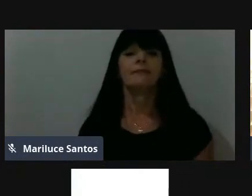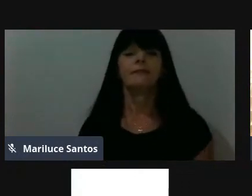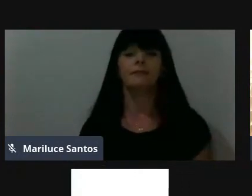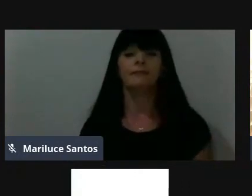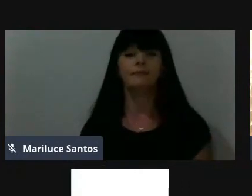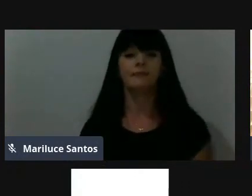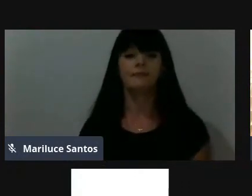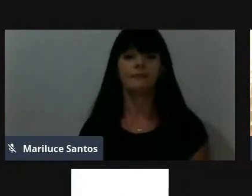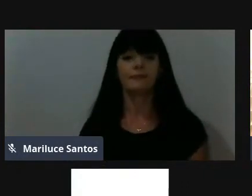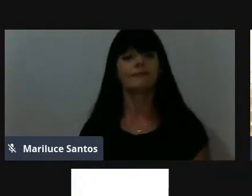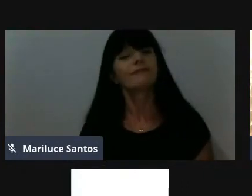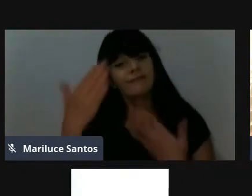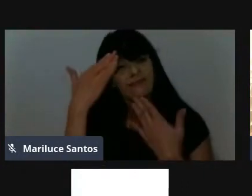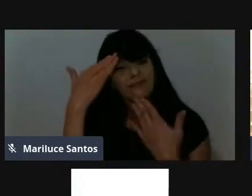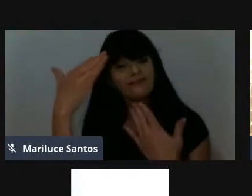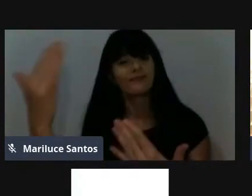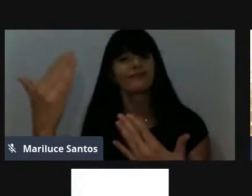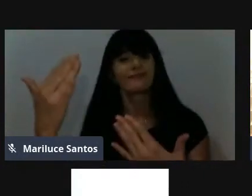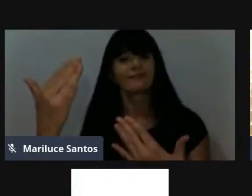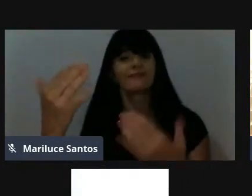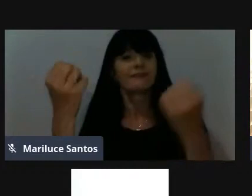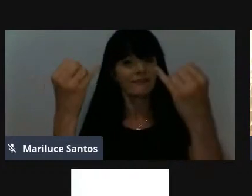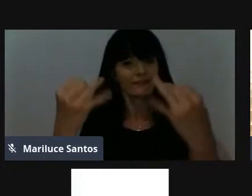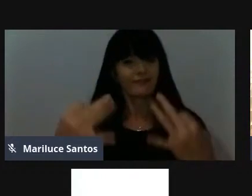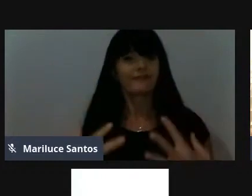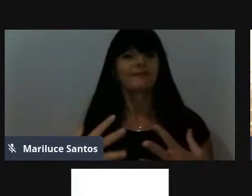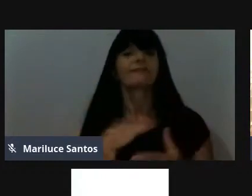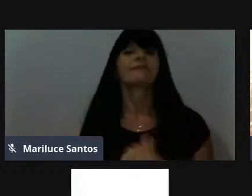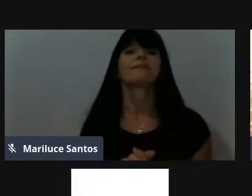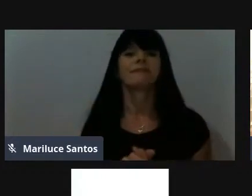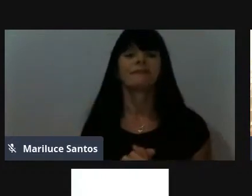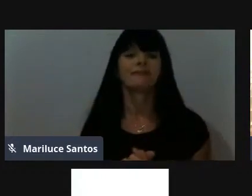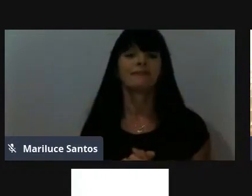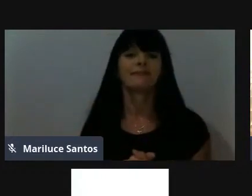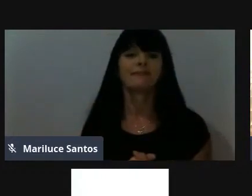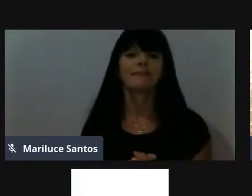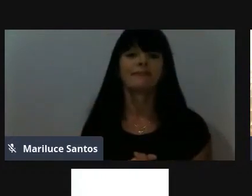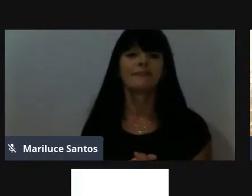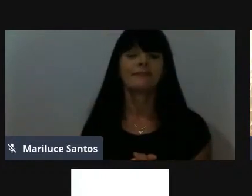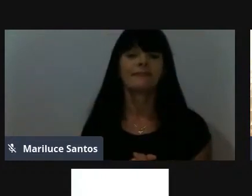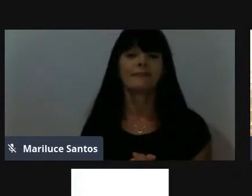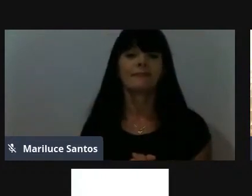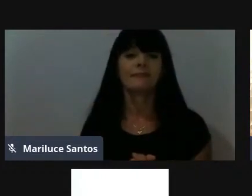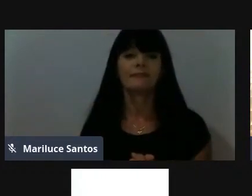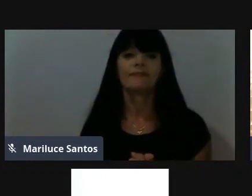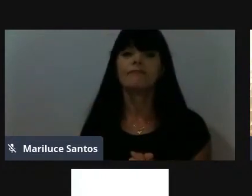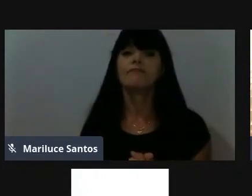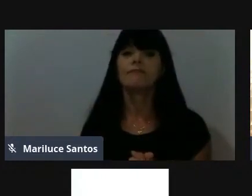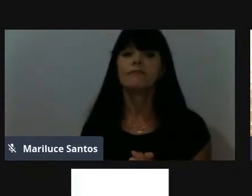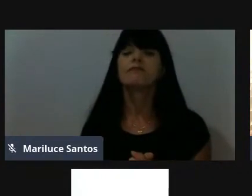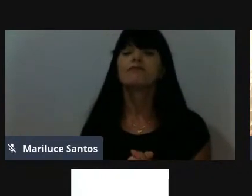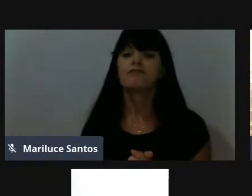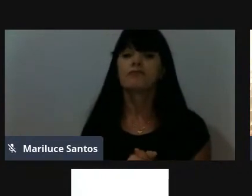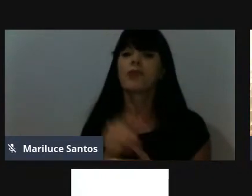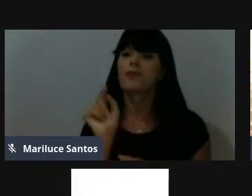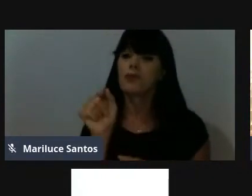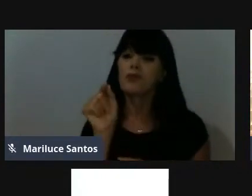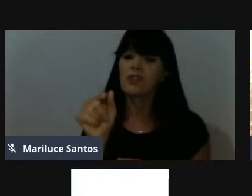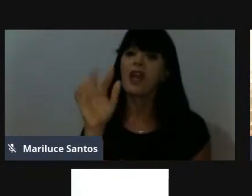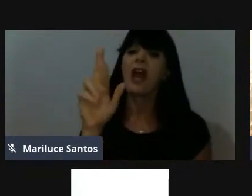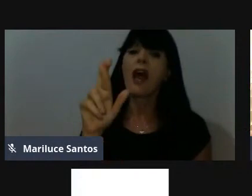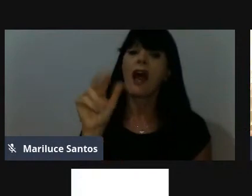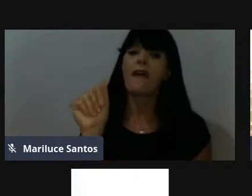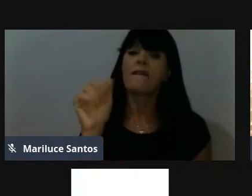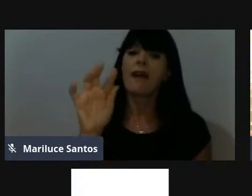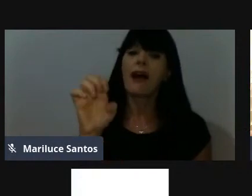Muito obrigada pela discussão. Obrigado, Cicely. Você foi muito oportuno, Rafael,